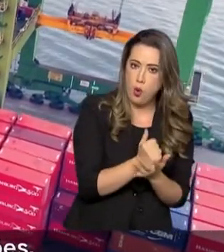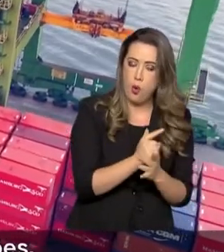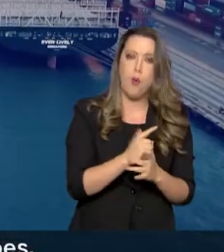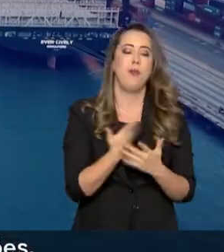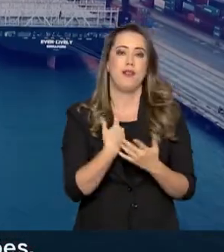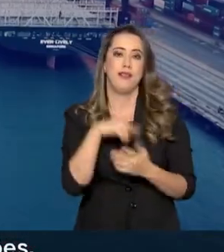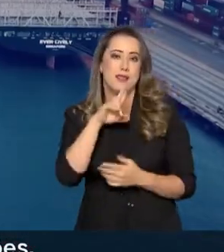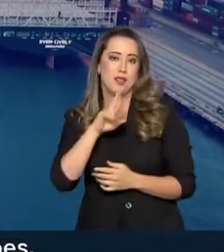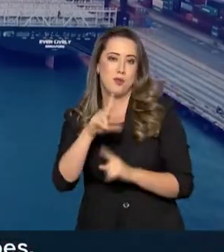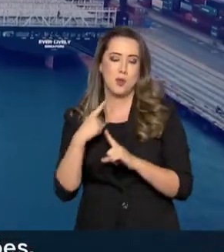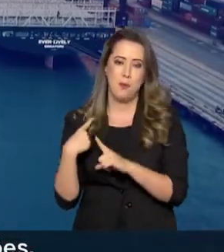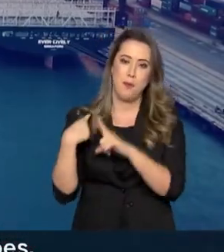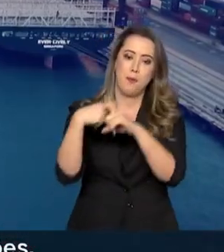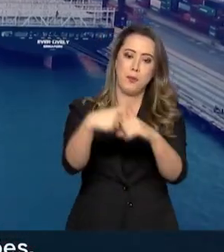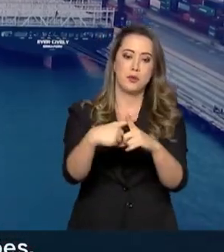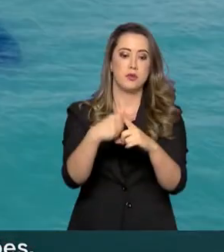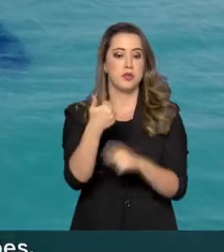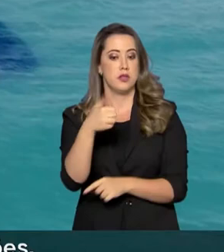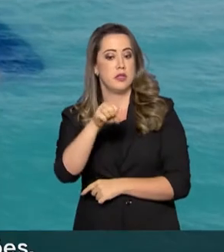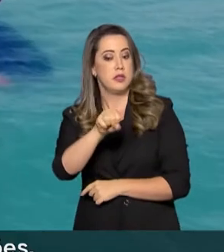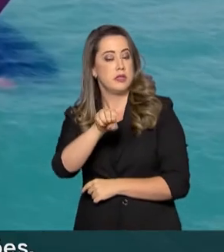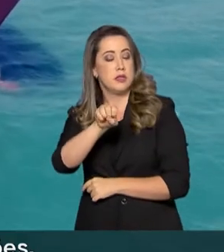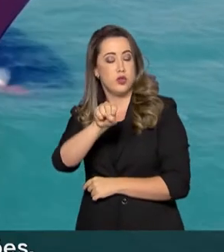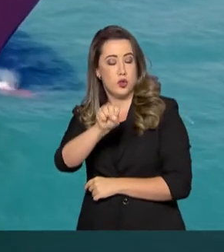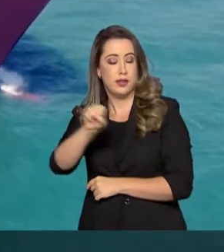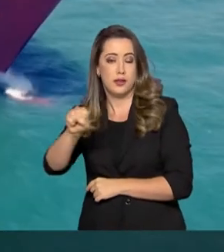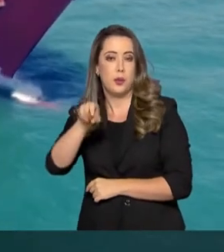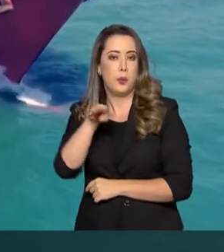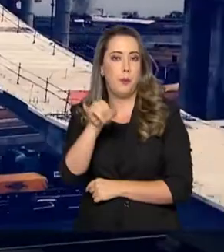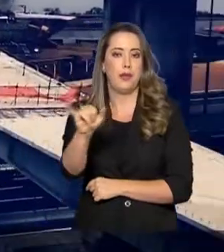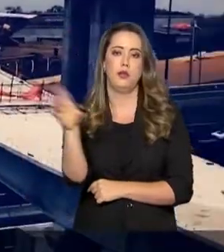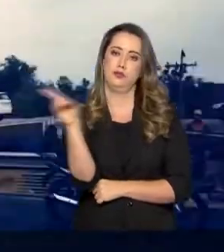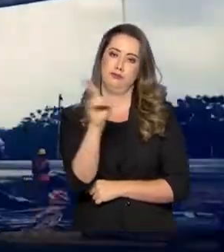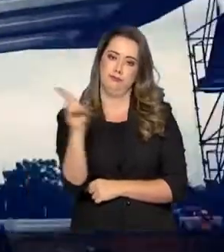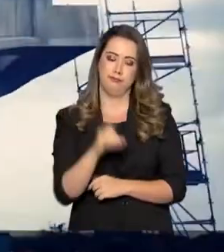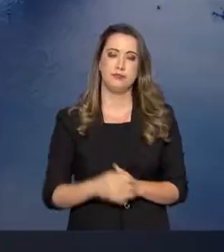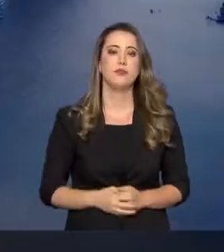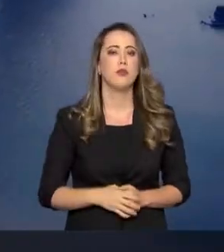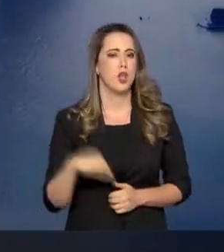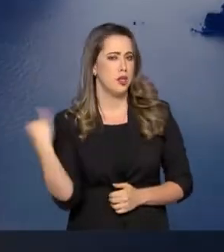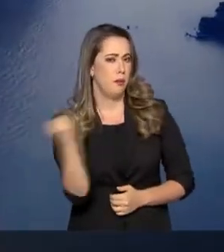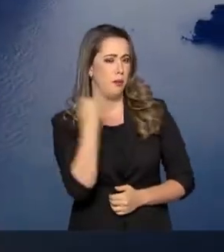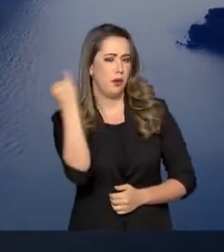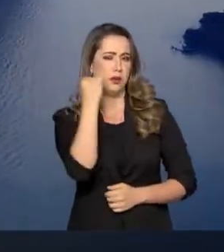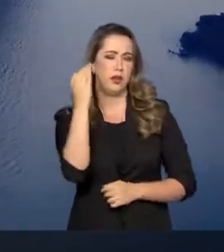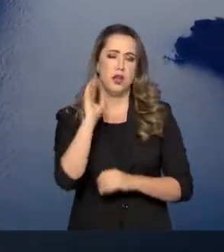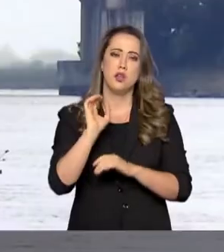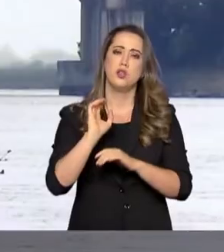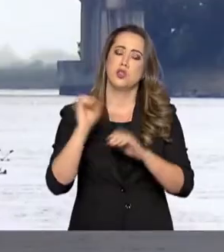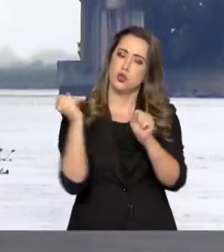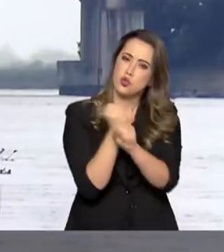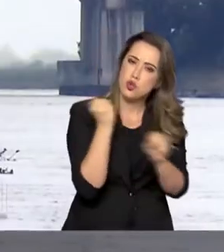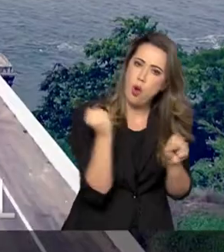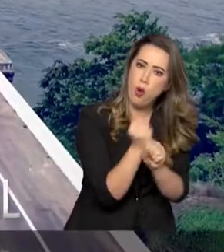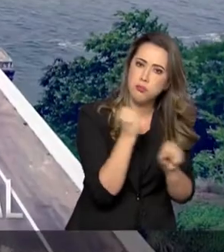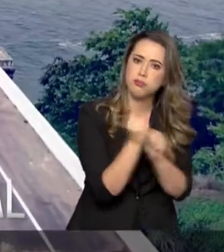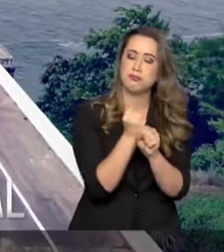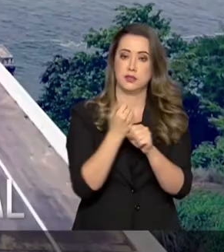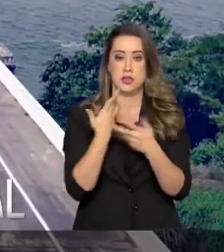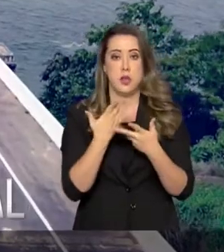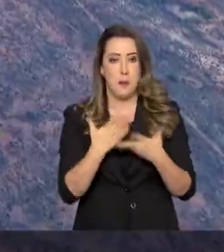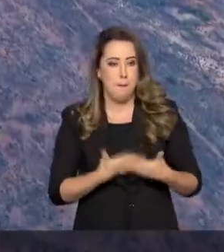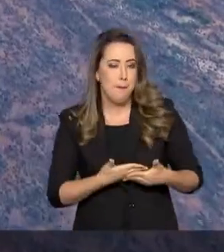de cerca de 88 bilhões de dólares. Expressivas obras de infraestrutura trouxeram